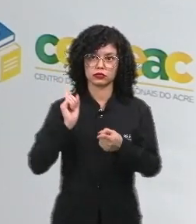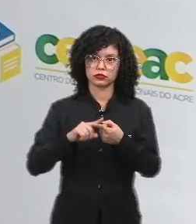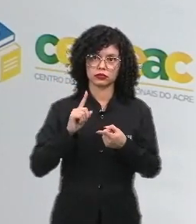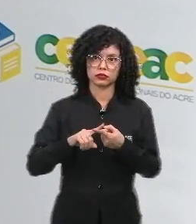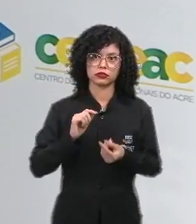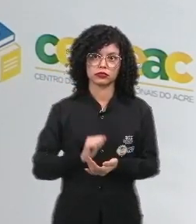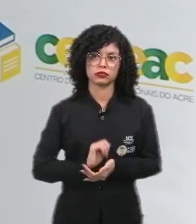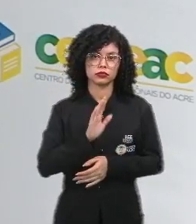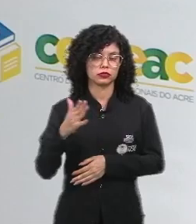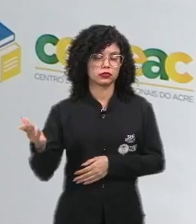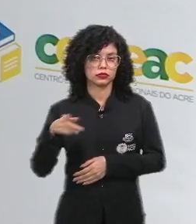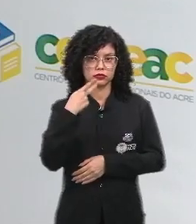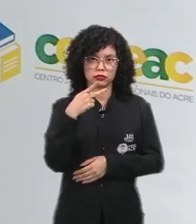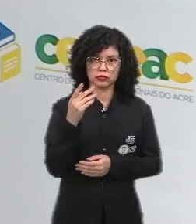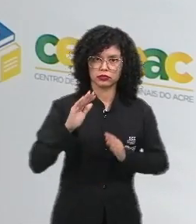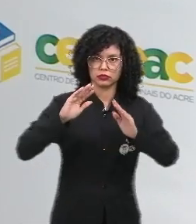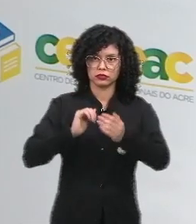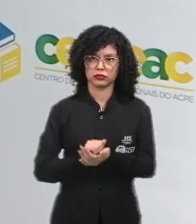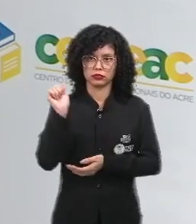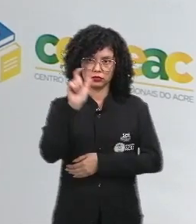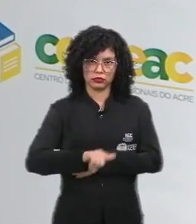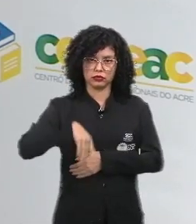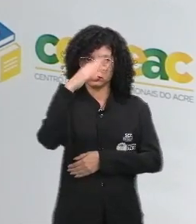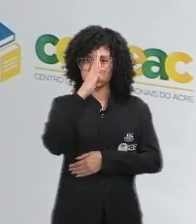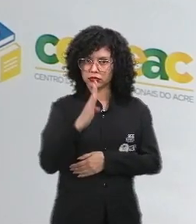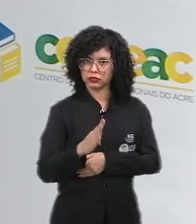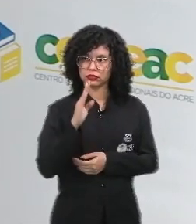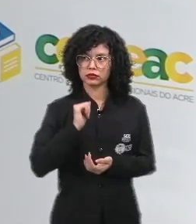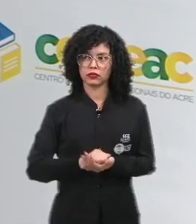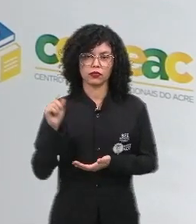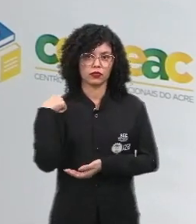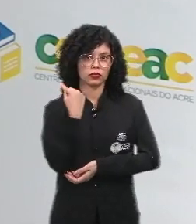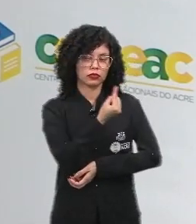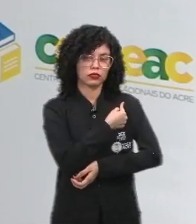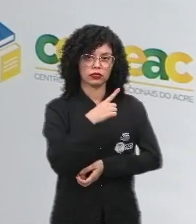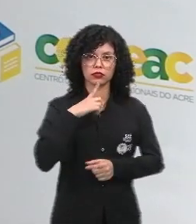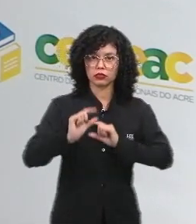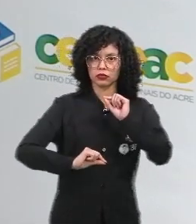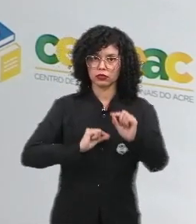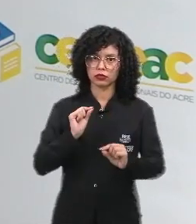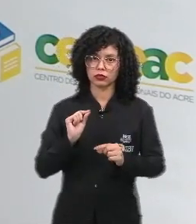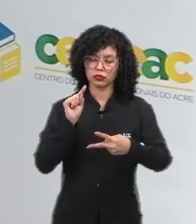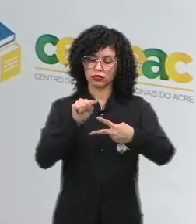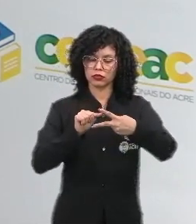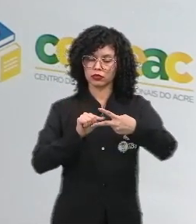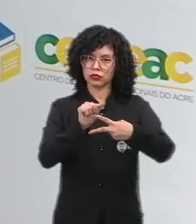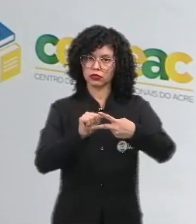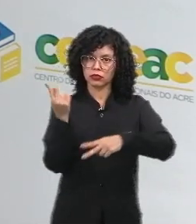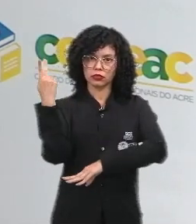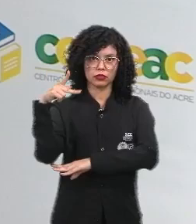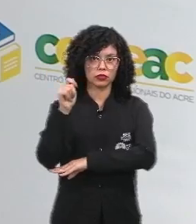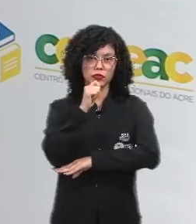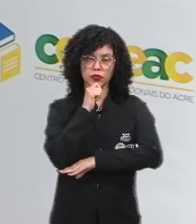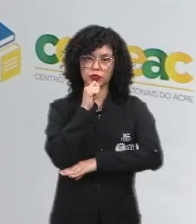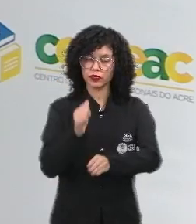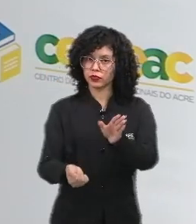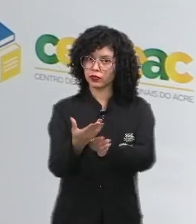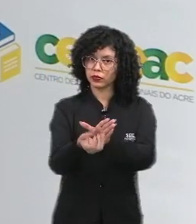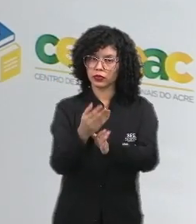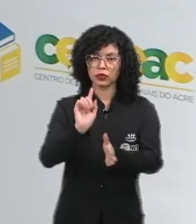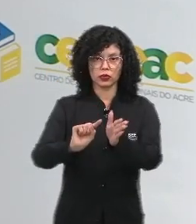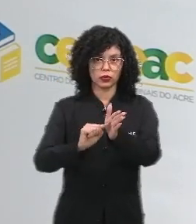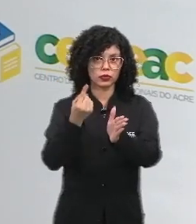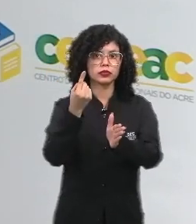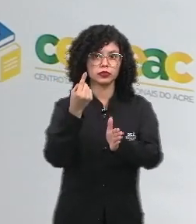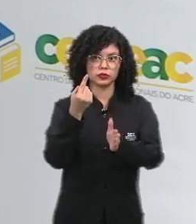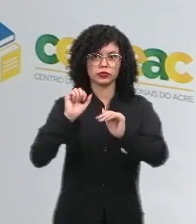quê? Quando nós falamos de literatura brasileira, nós temos dois períodos de produção. O